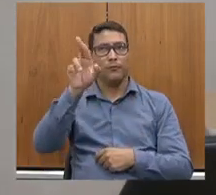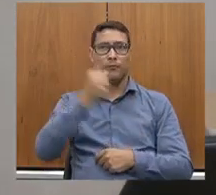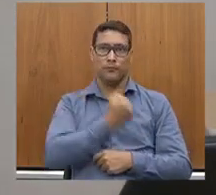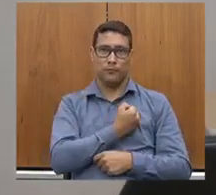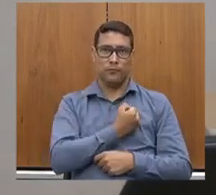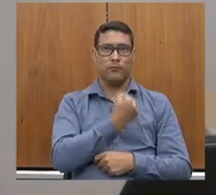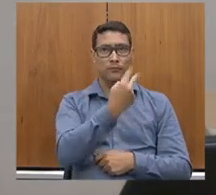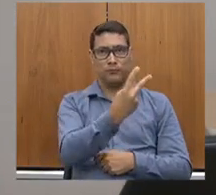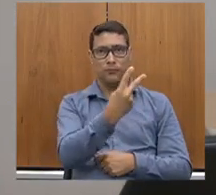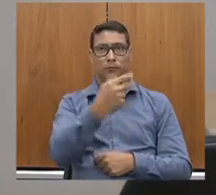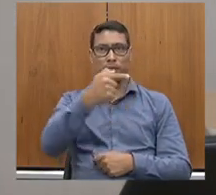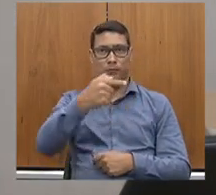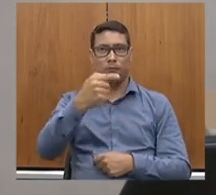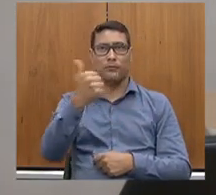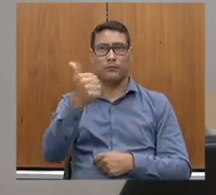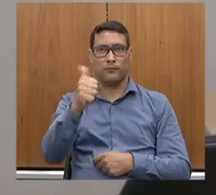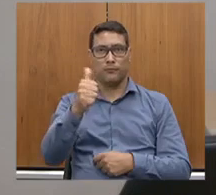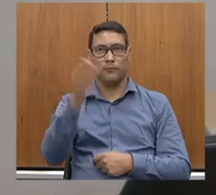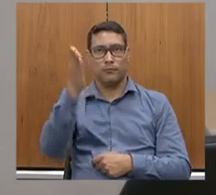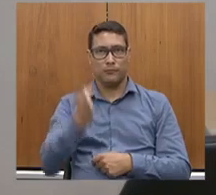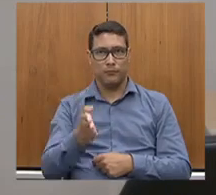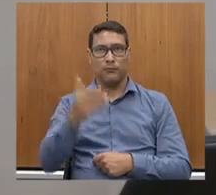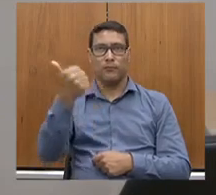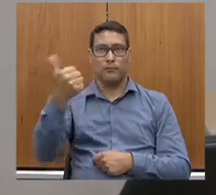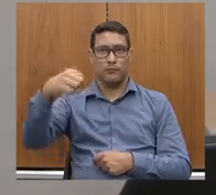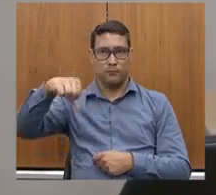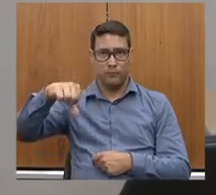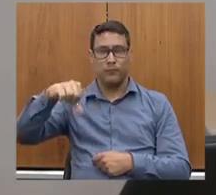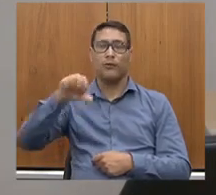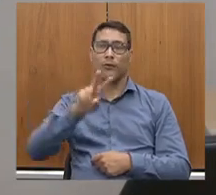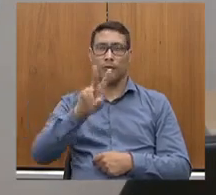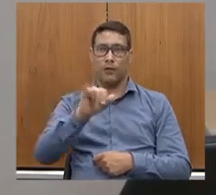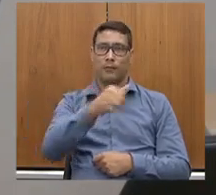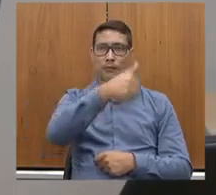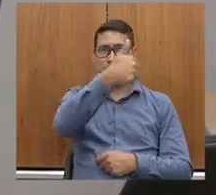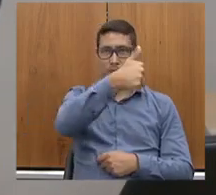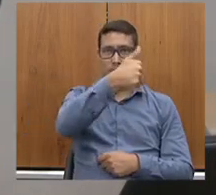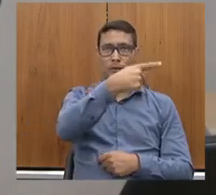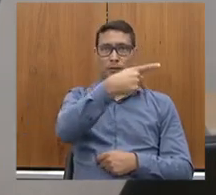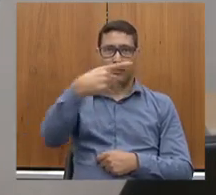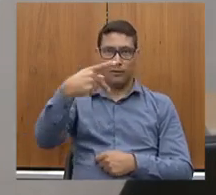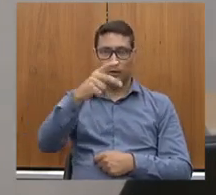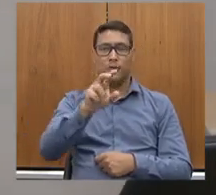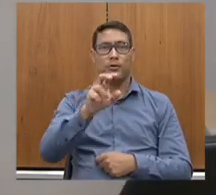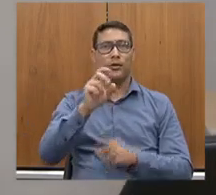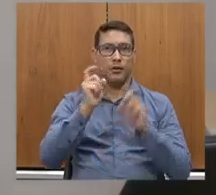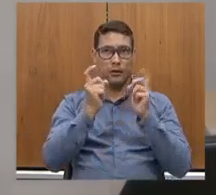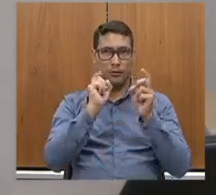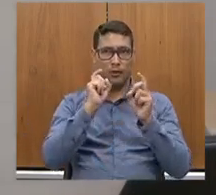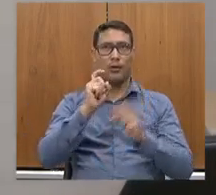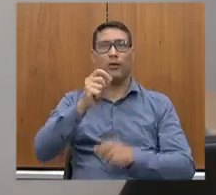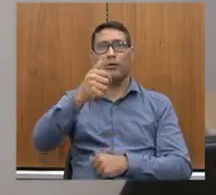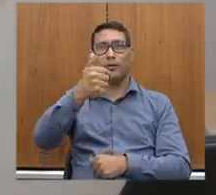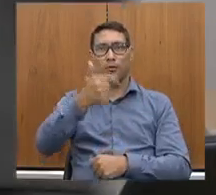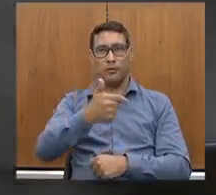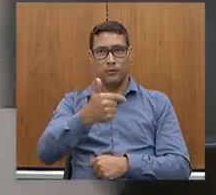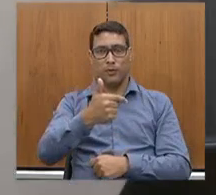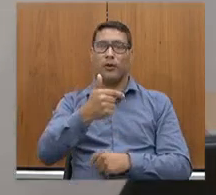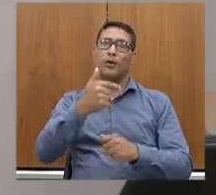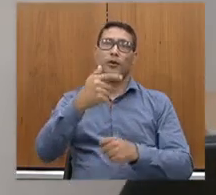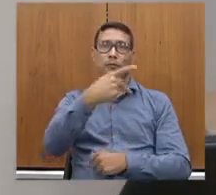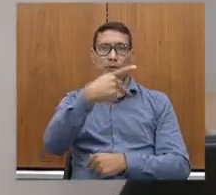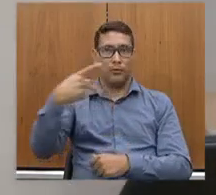2.718-2019, na seguinte ordem. 1. Presidente da reunião. 2. Presidentes das comissões